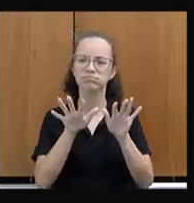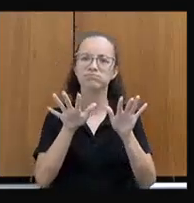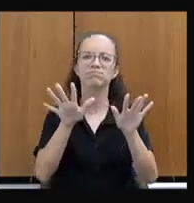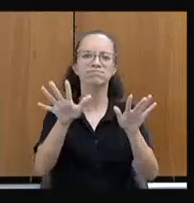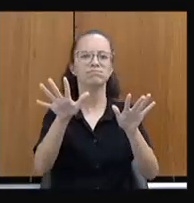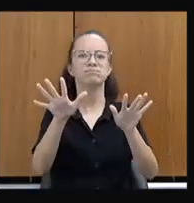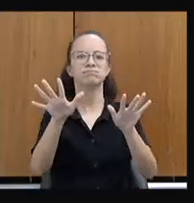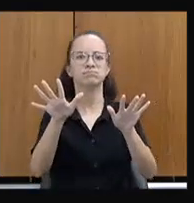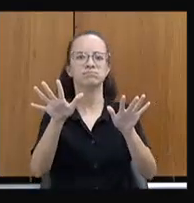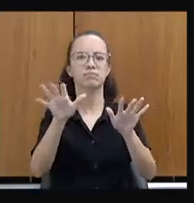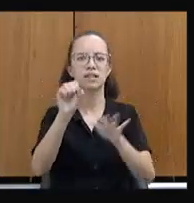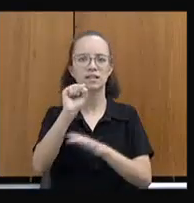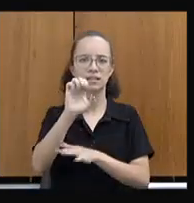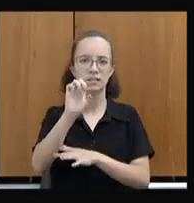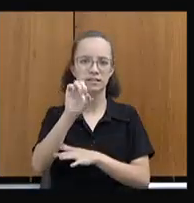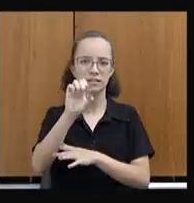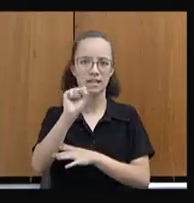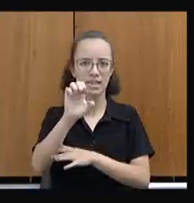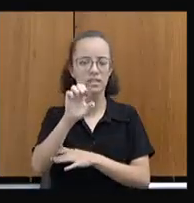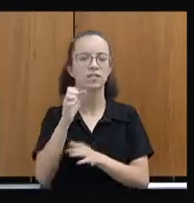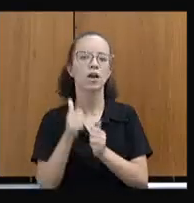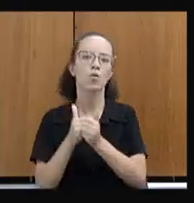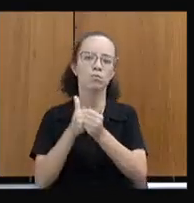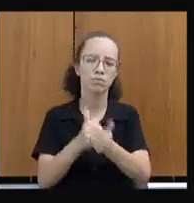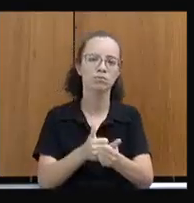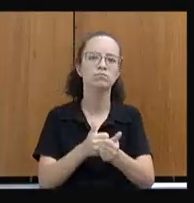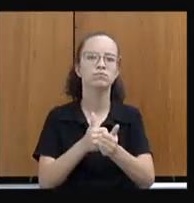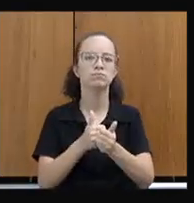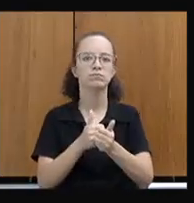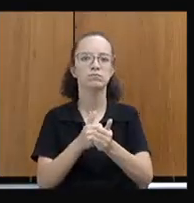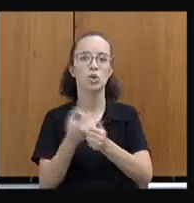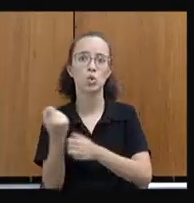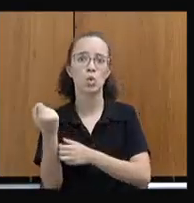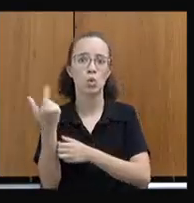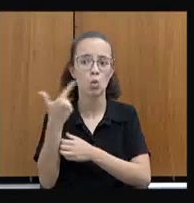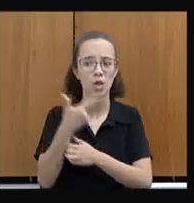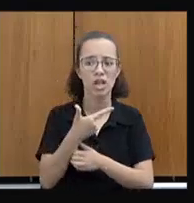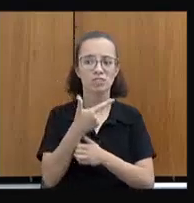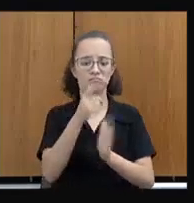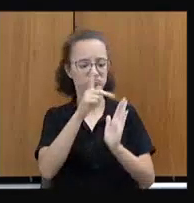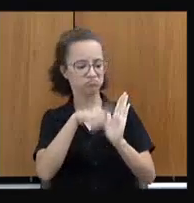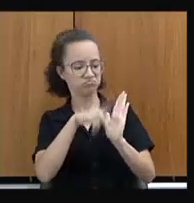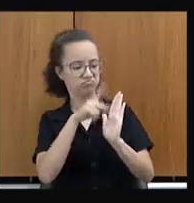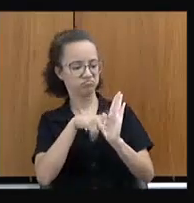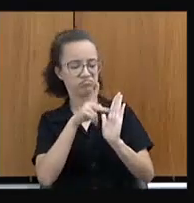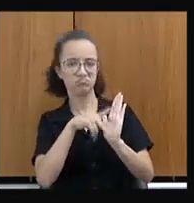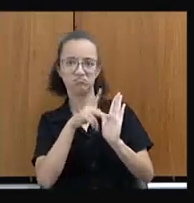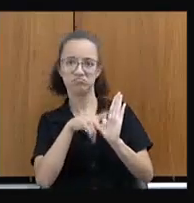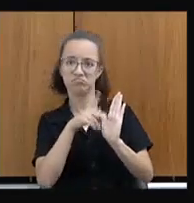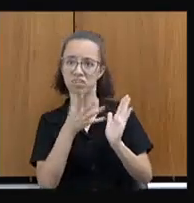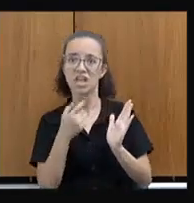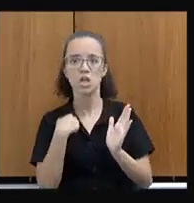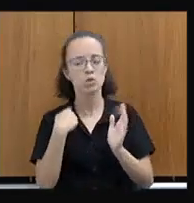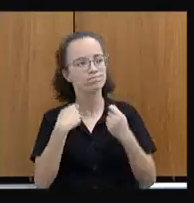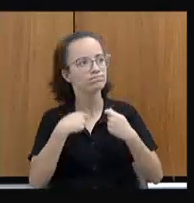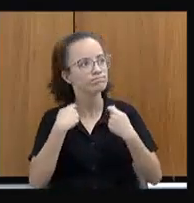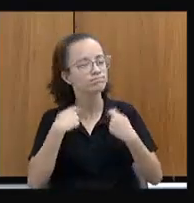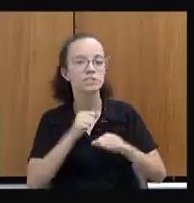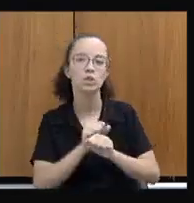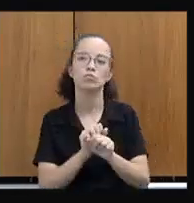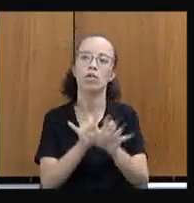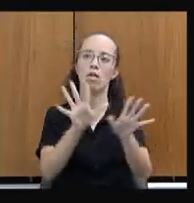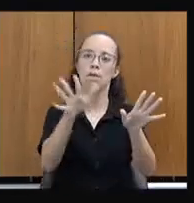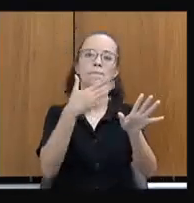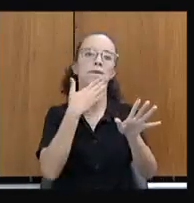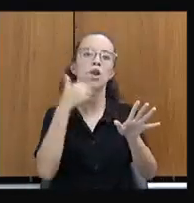vida da população que a CDS acompanha e atende do que pulverizar programa. Eu prefiro a universalização do que a pulverização.